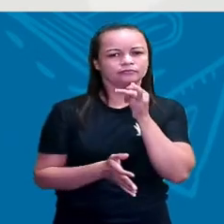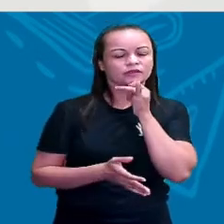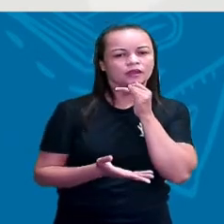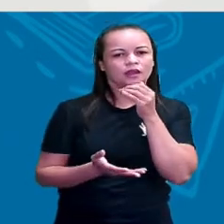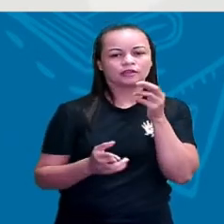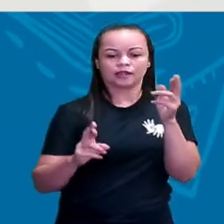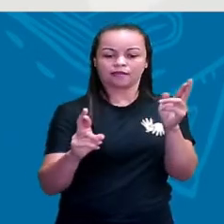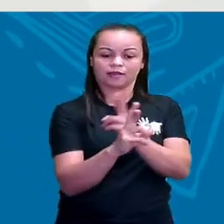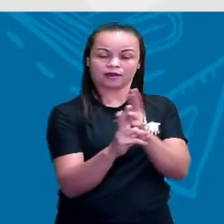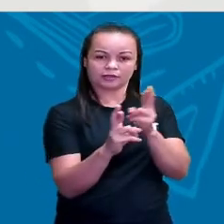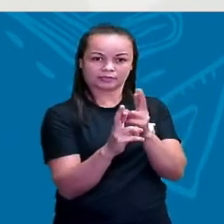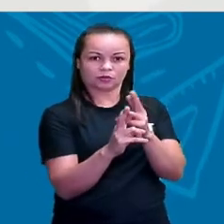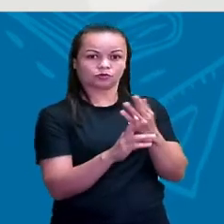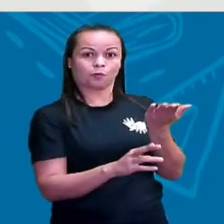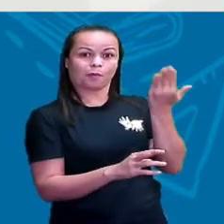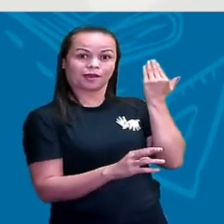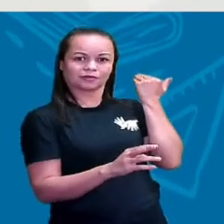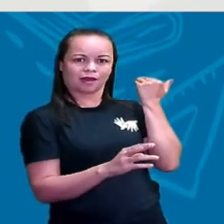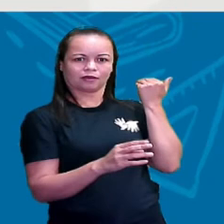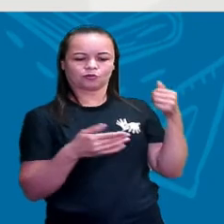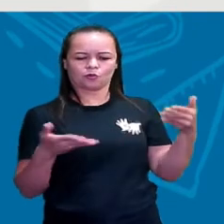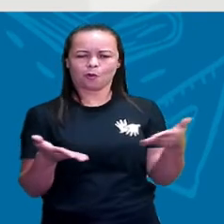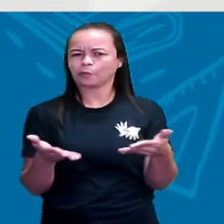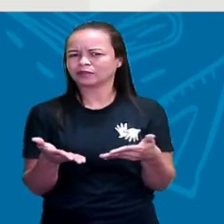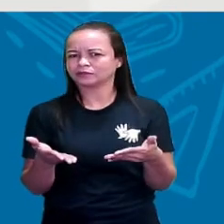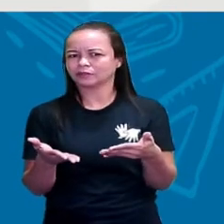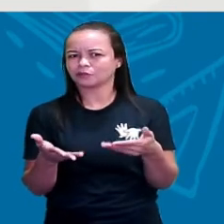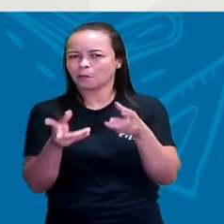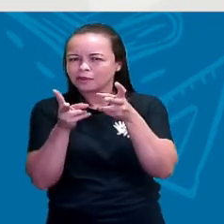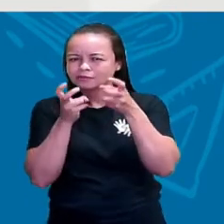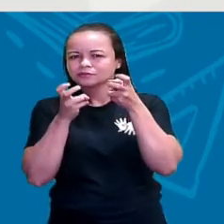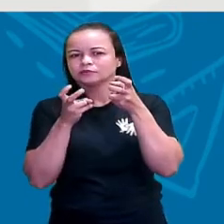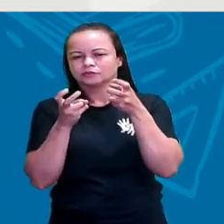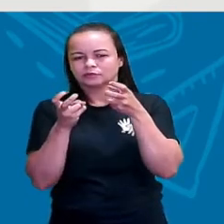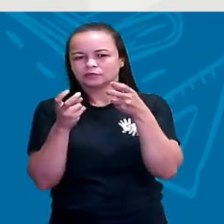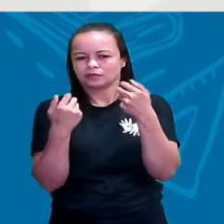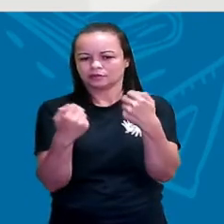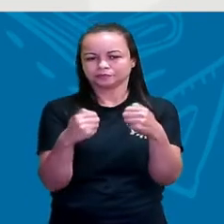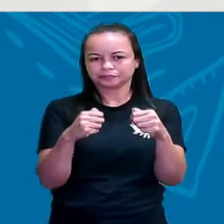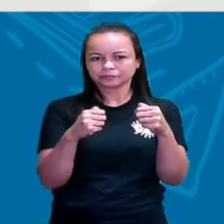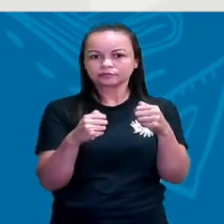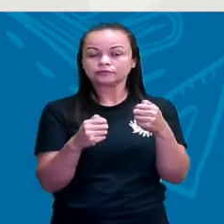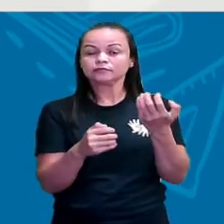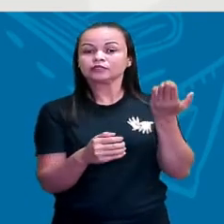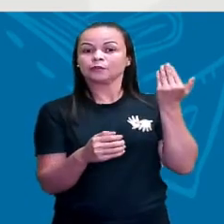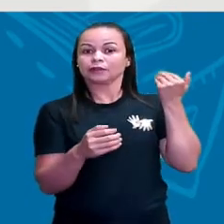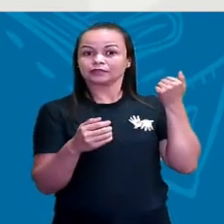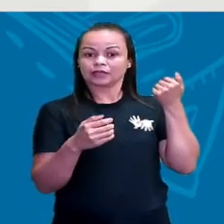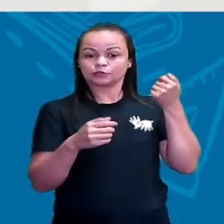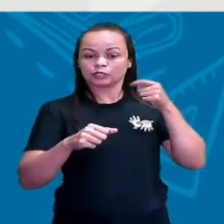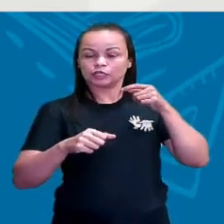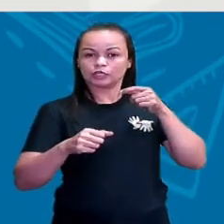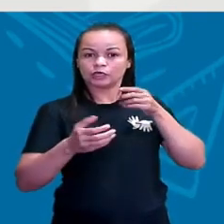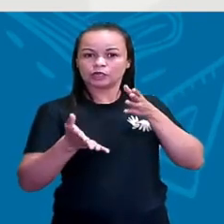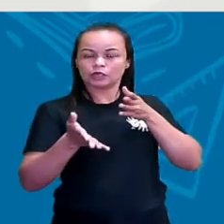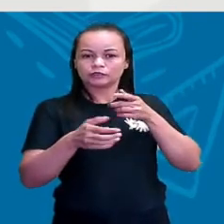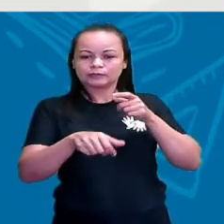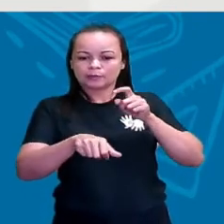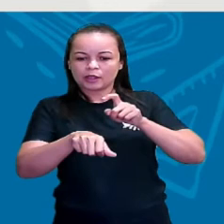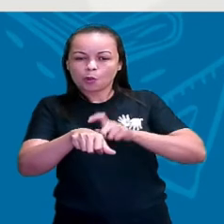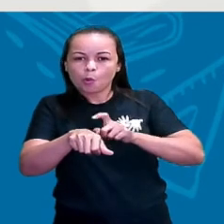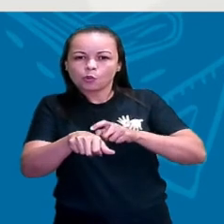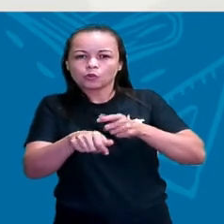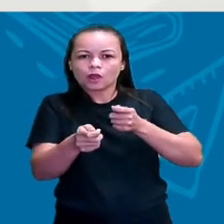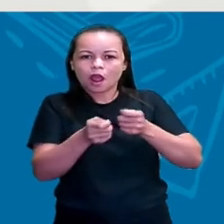relação do passado com o presente. A gente tem a necessidade, desde o passado, de controlar o tempo. Mas esse controle do tempo,